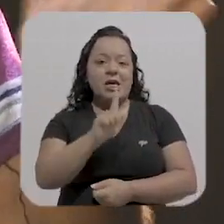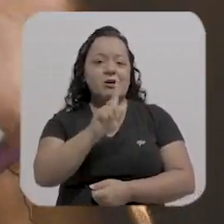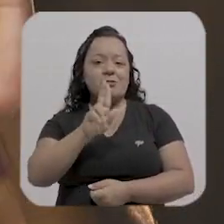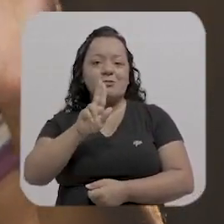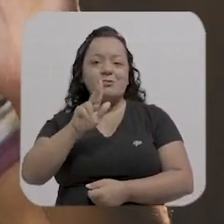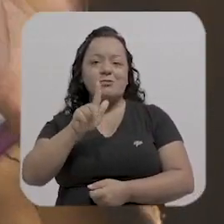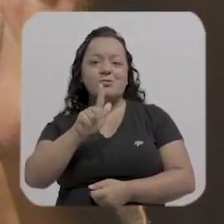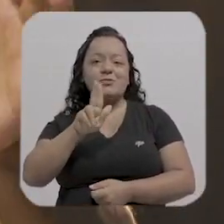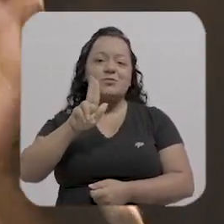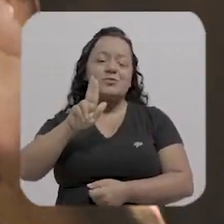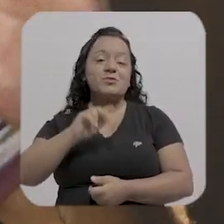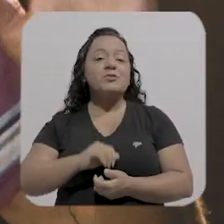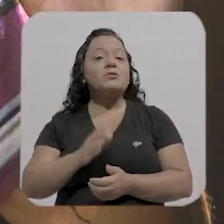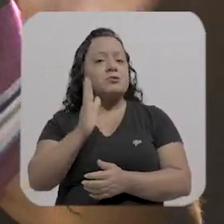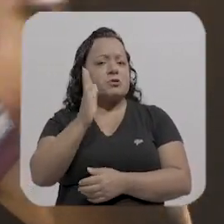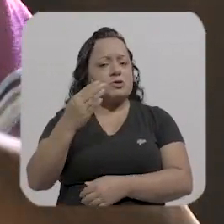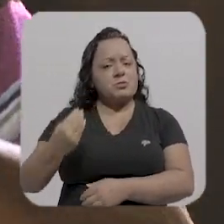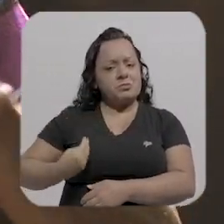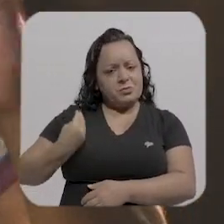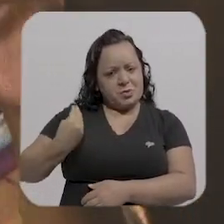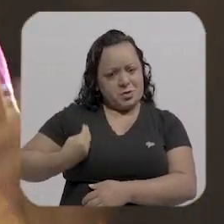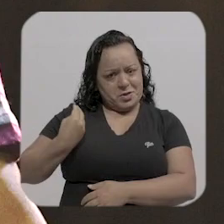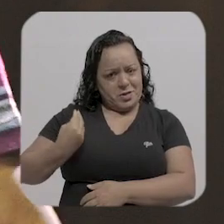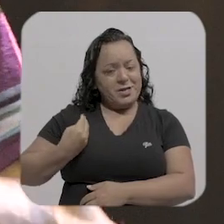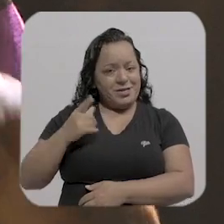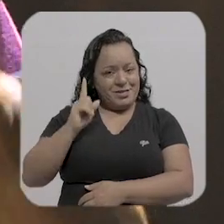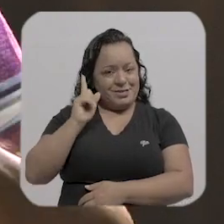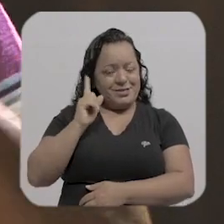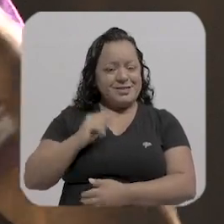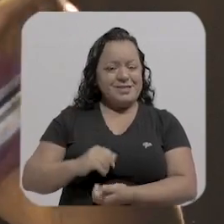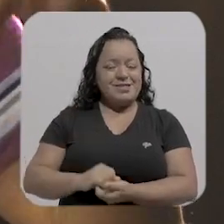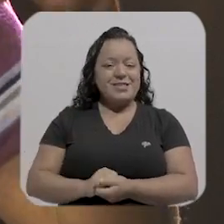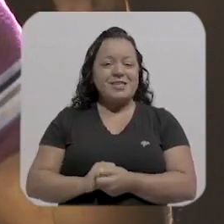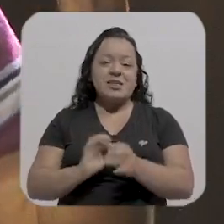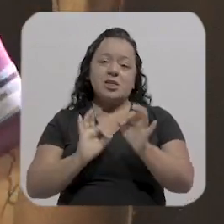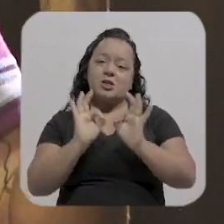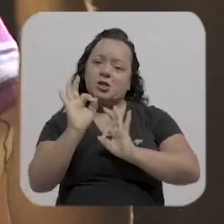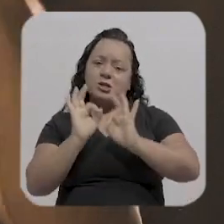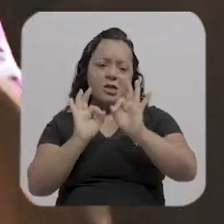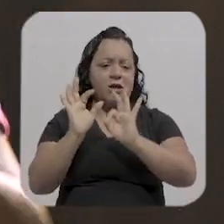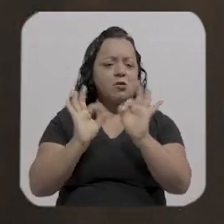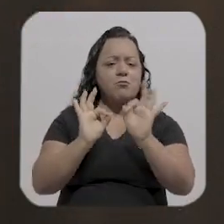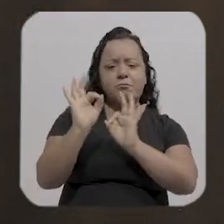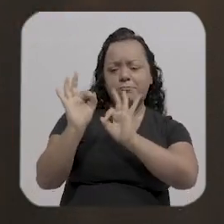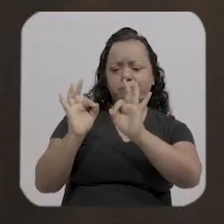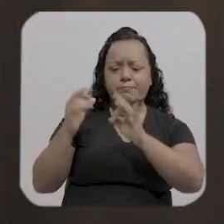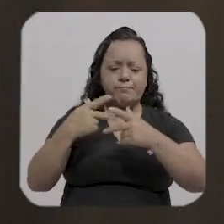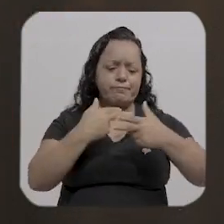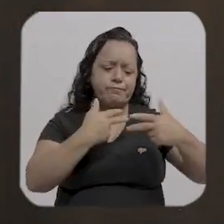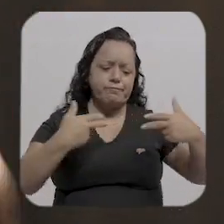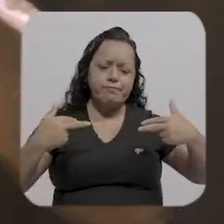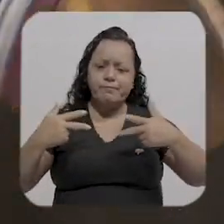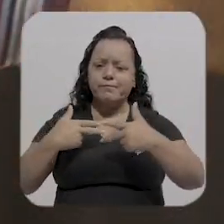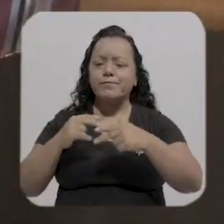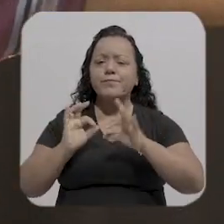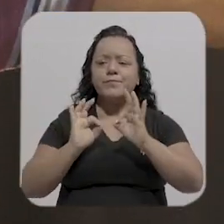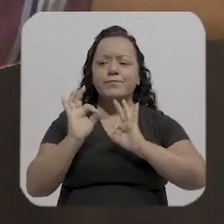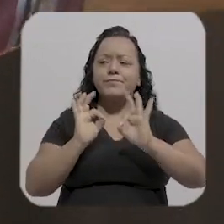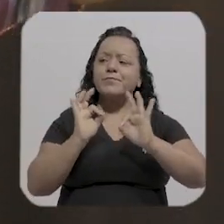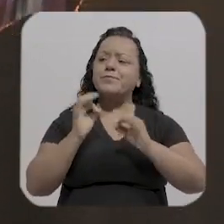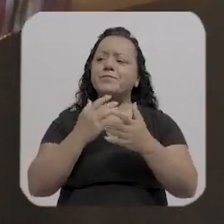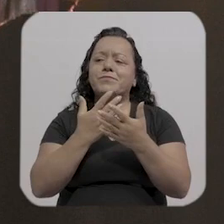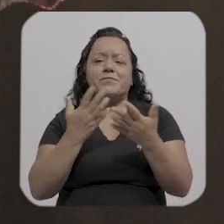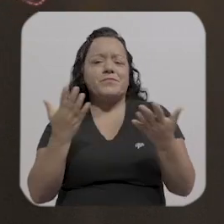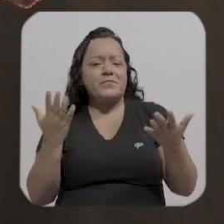fazendo o corre das coisas né uma correria danada e aí carregando